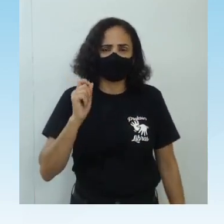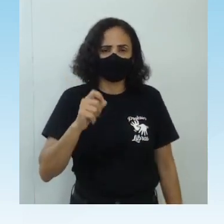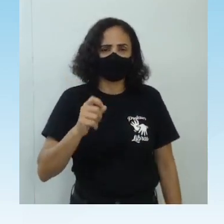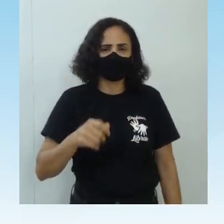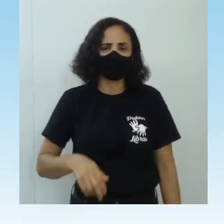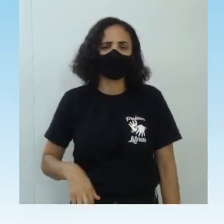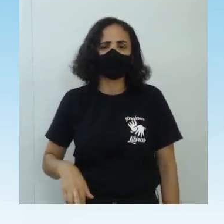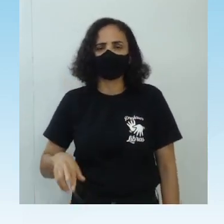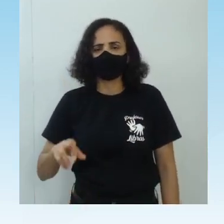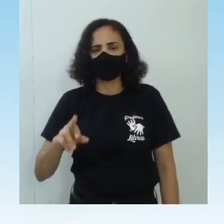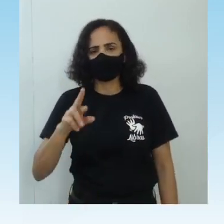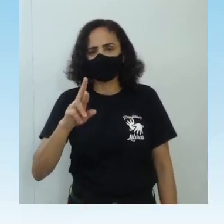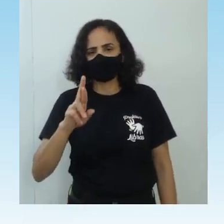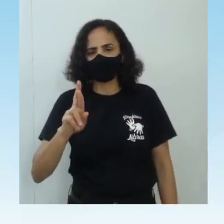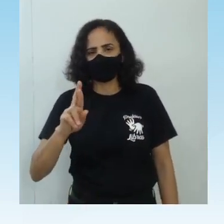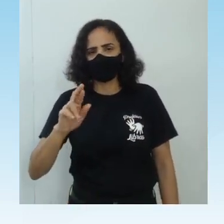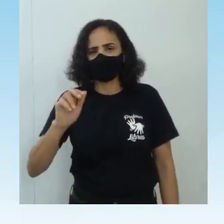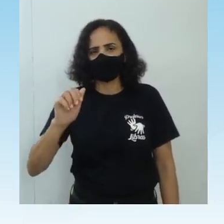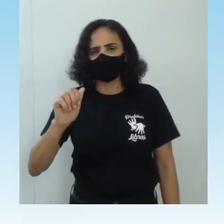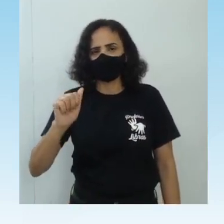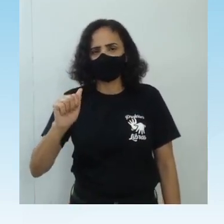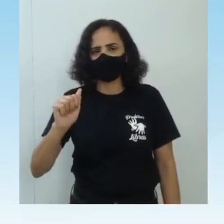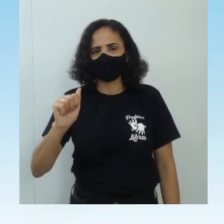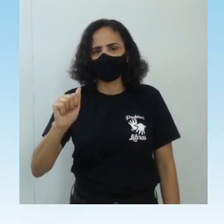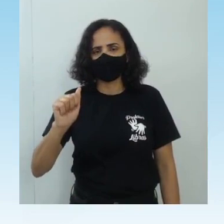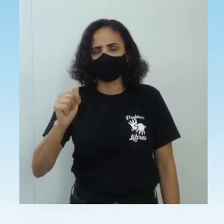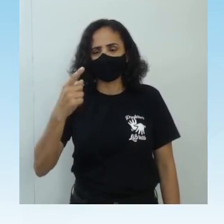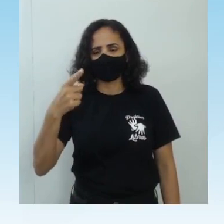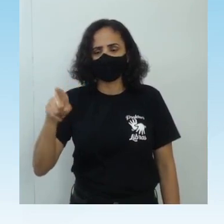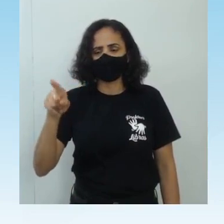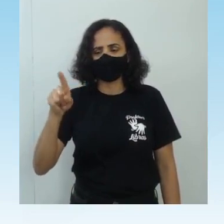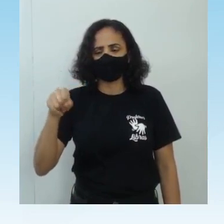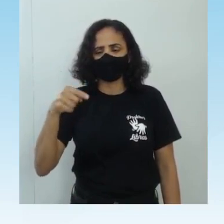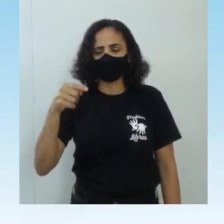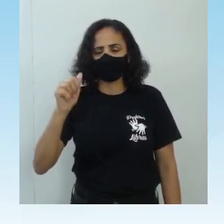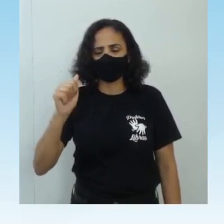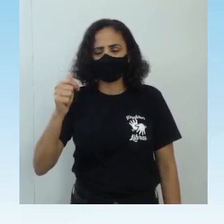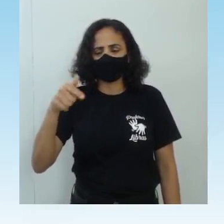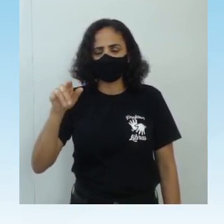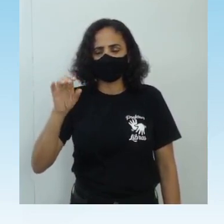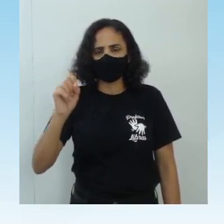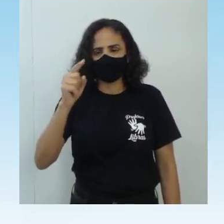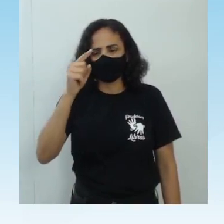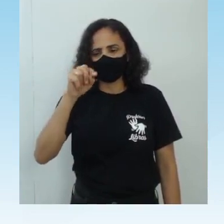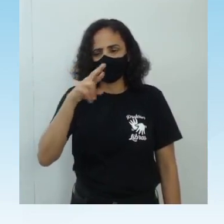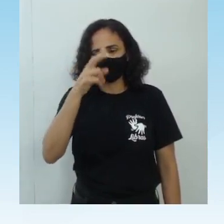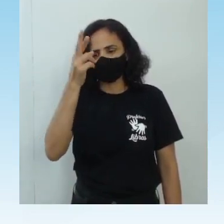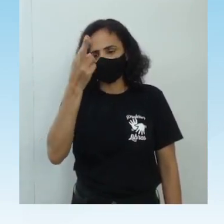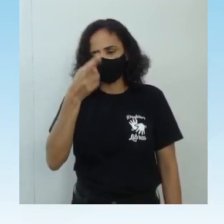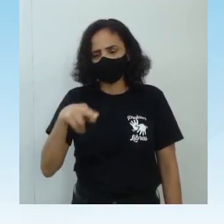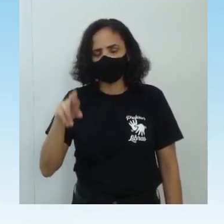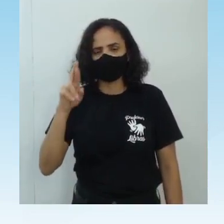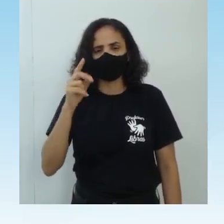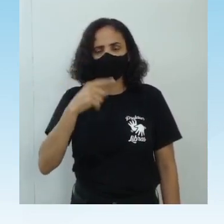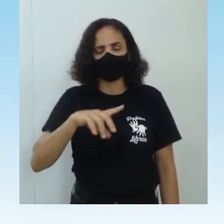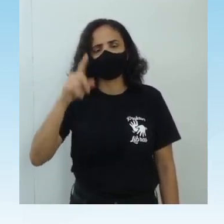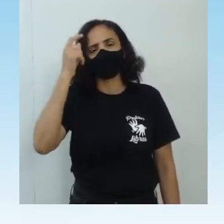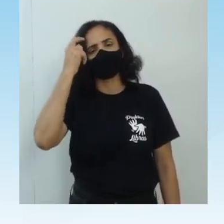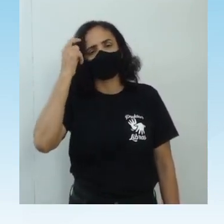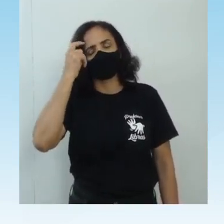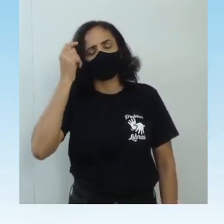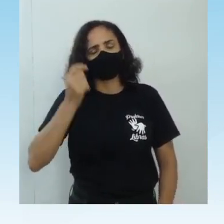da razão então o pensamento filosófico só pode ser um pensamento